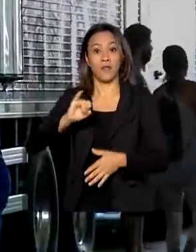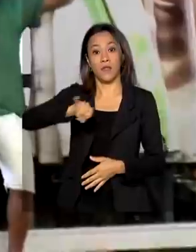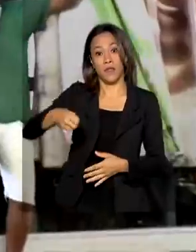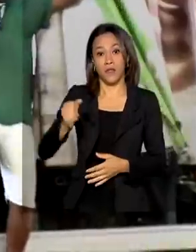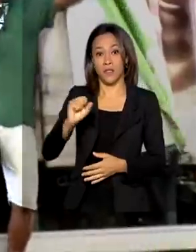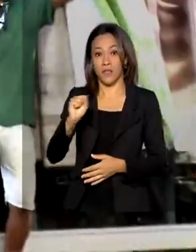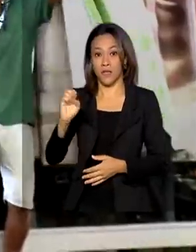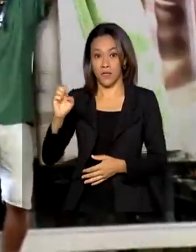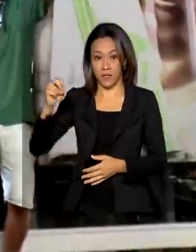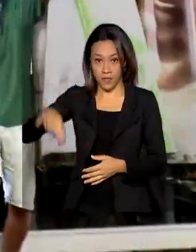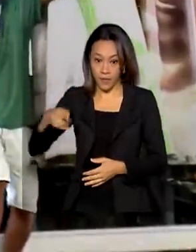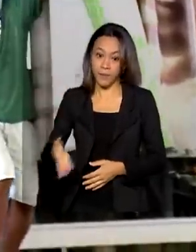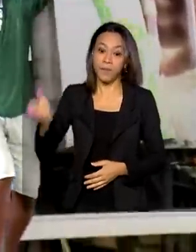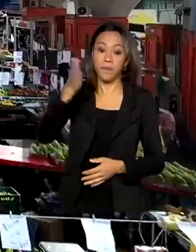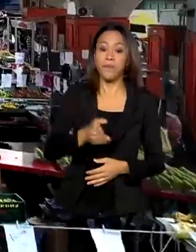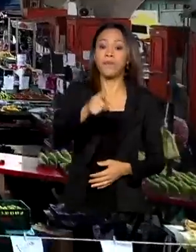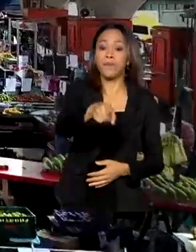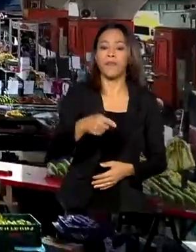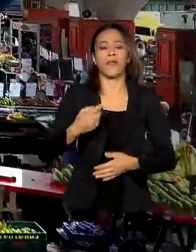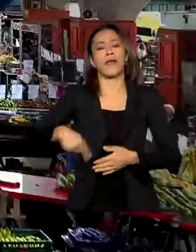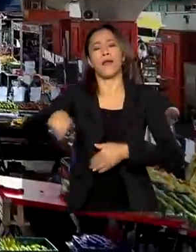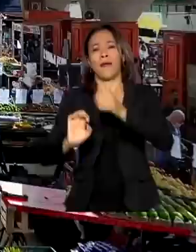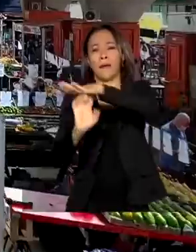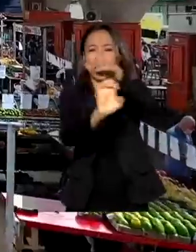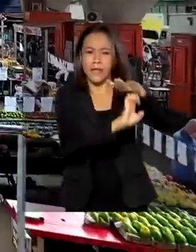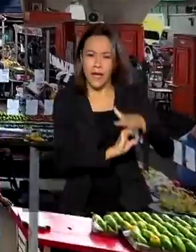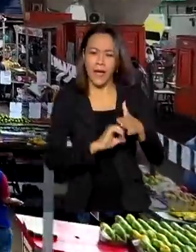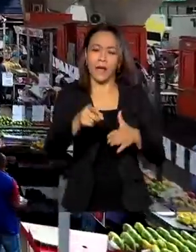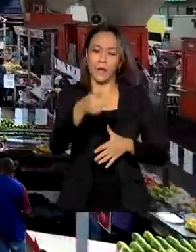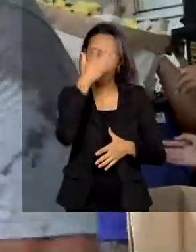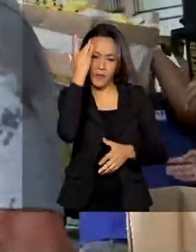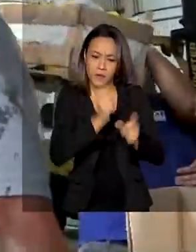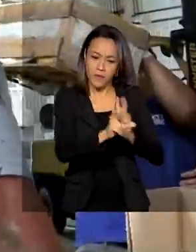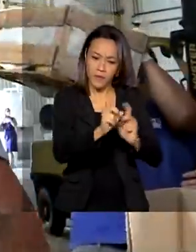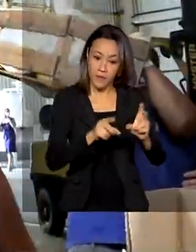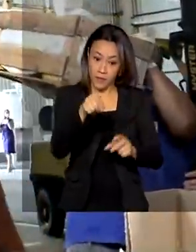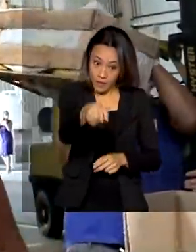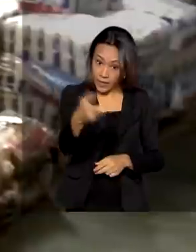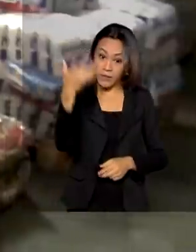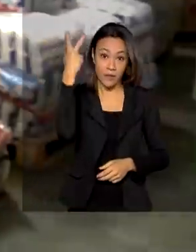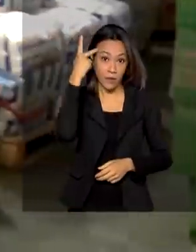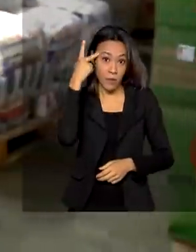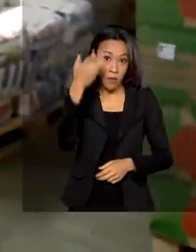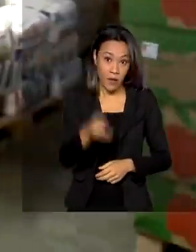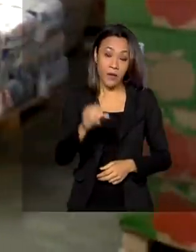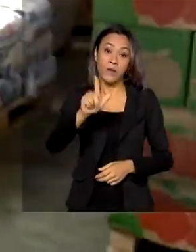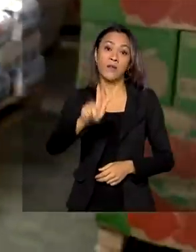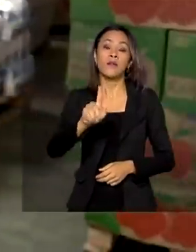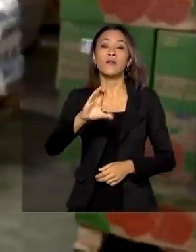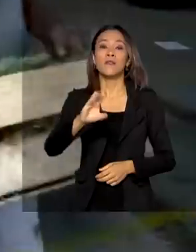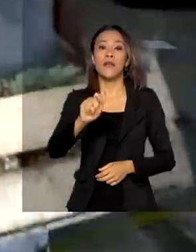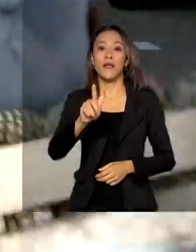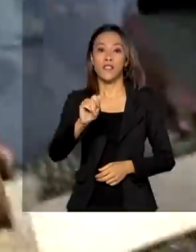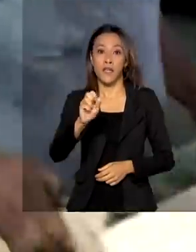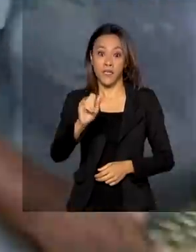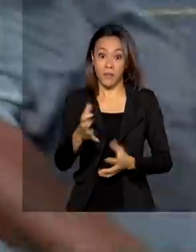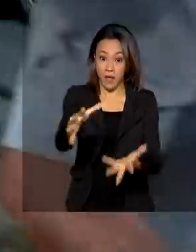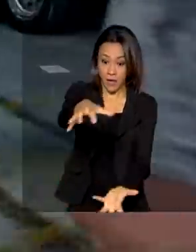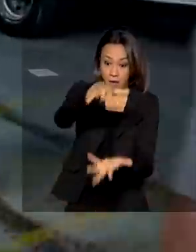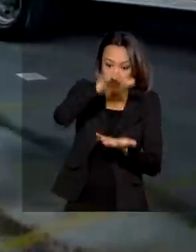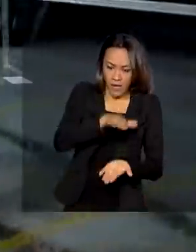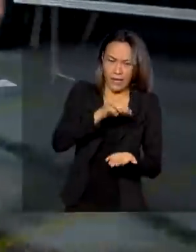Solidariedade. Empresários, comerciantes e funcionários da CEA GESP se uniram e arrecadaram quase 300